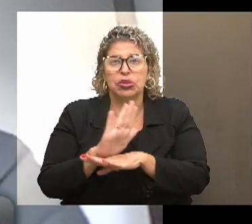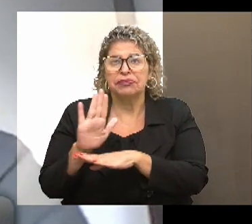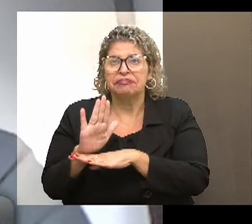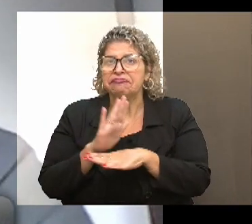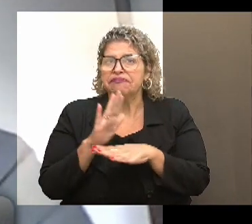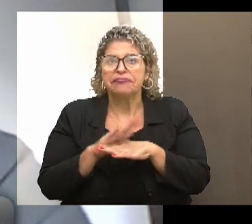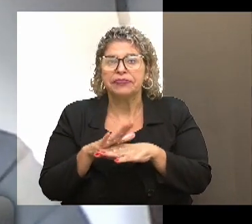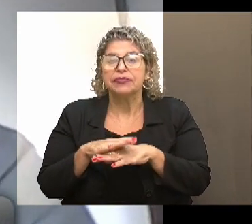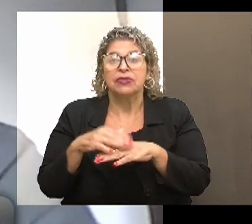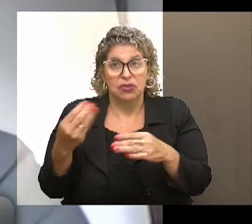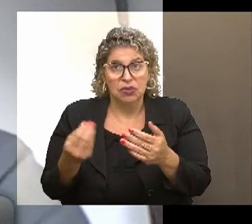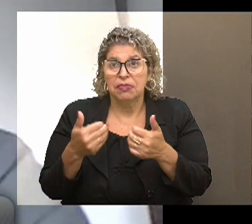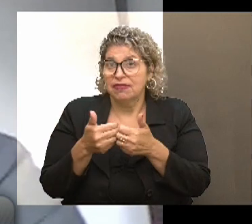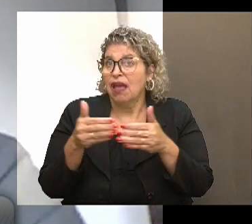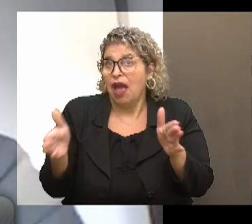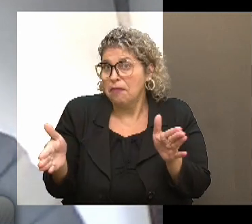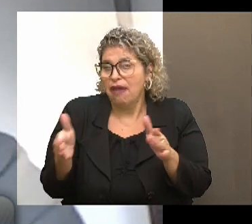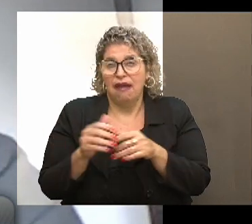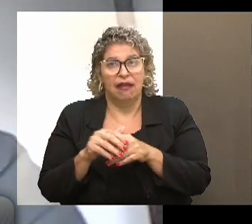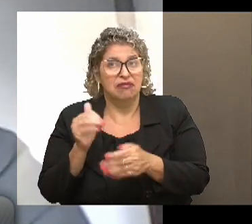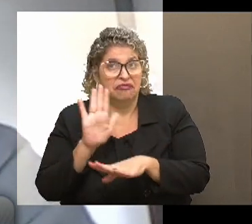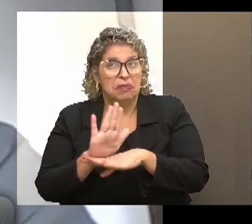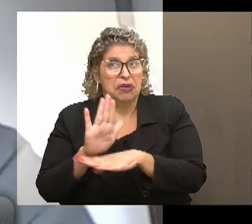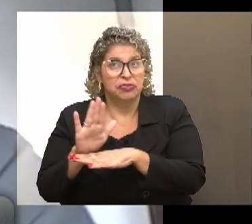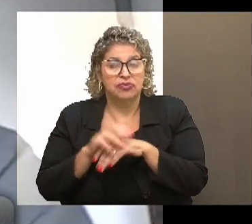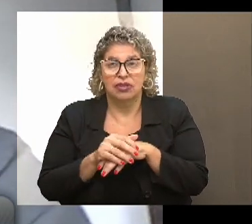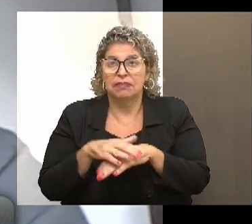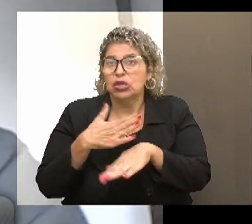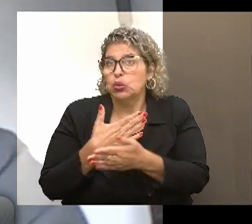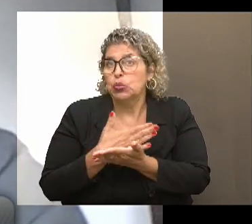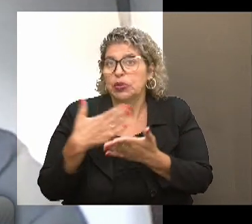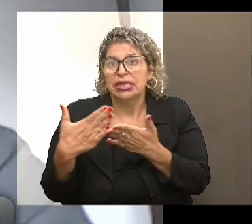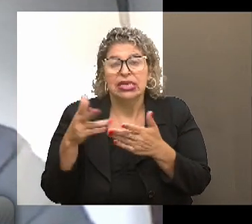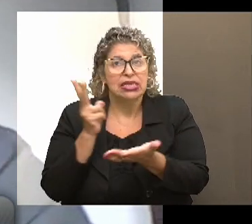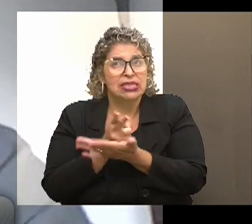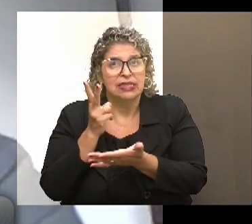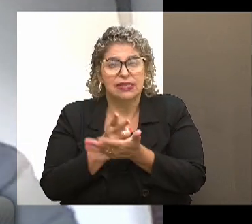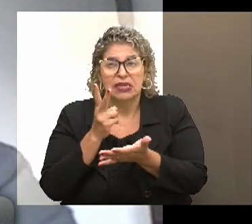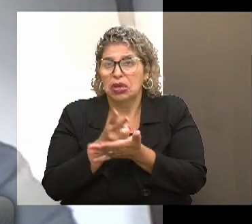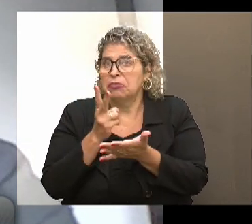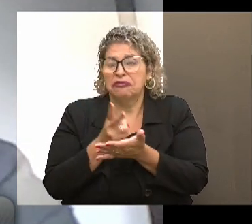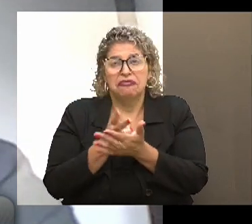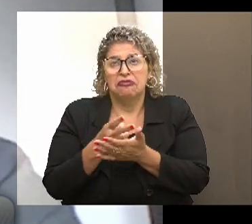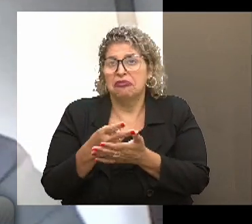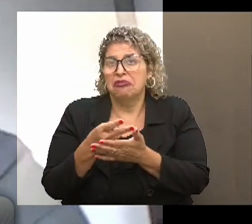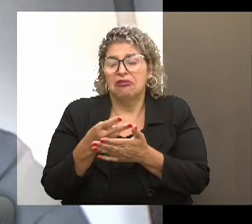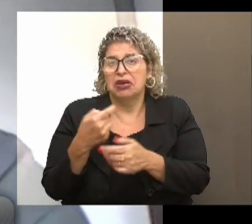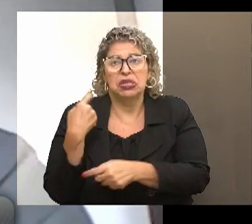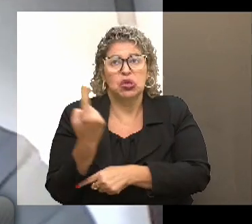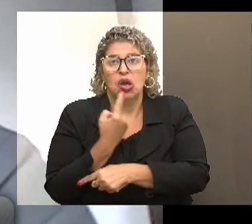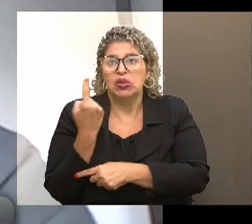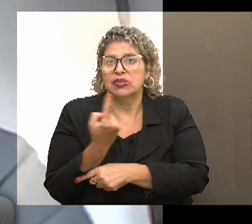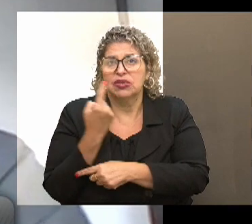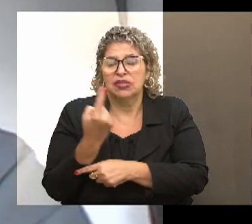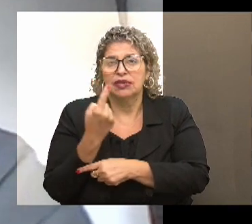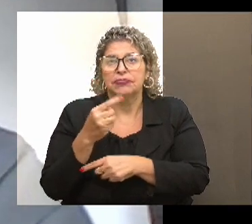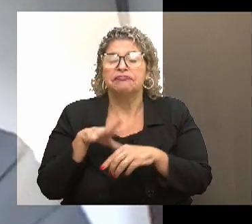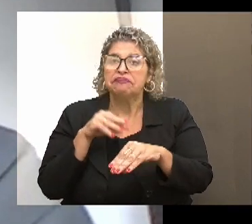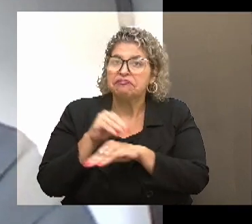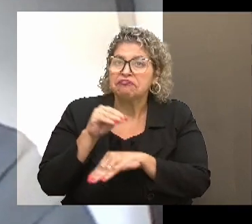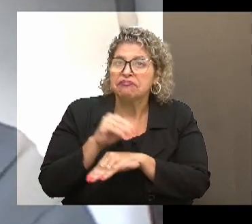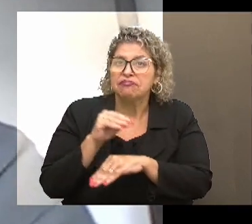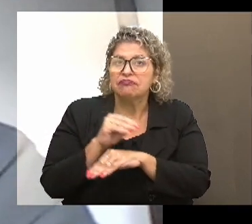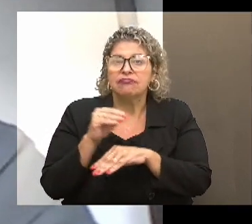vierem para acrescentar e para agregar, as portas estão sempre abertas. Mas desde o início, a gente sempre caminhou com as próprias pernas, digamos assim. A gente se sustenta e se